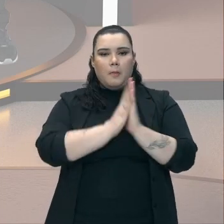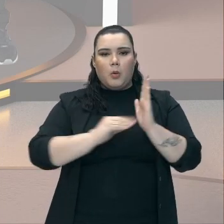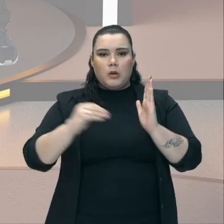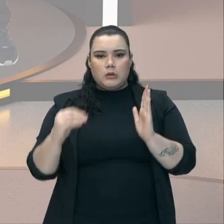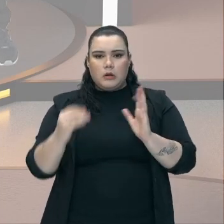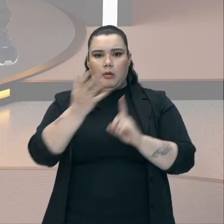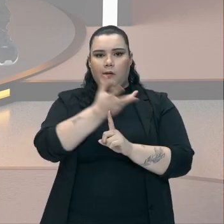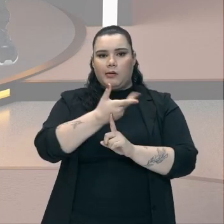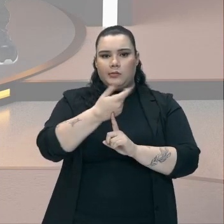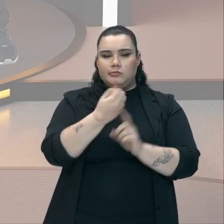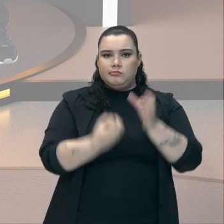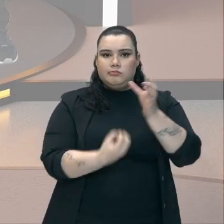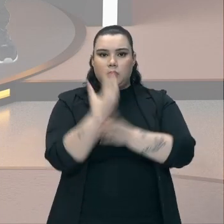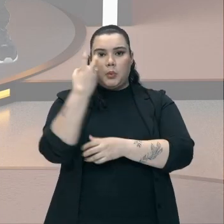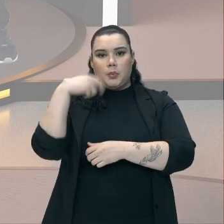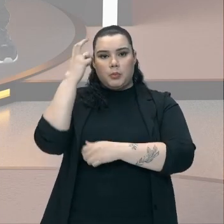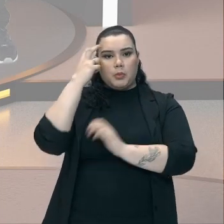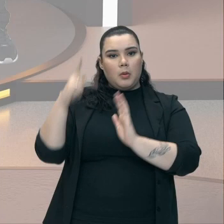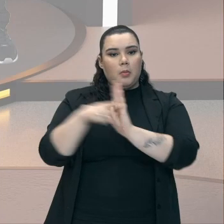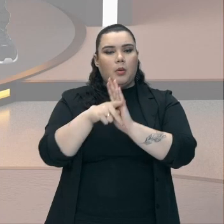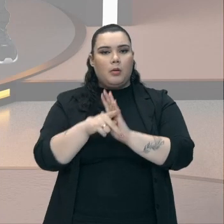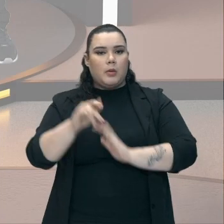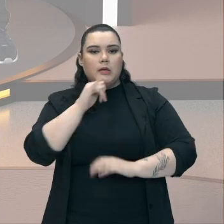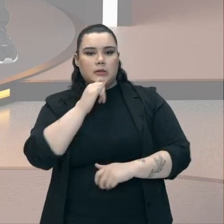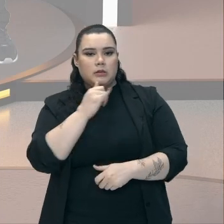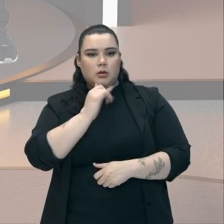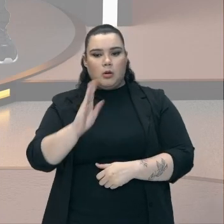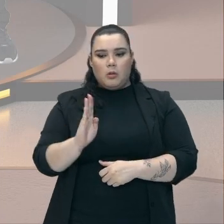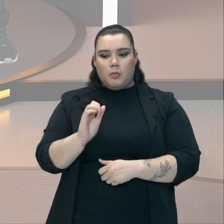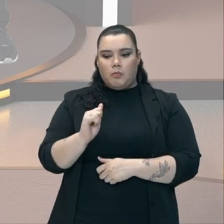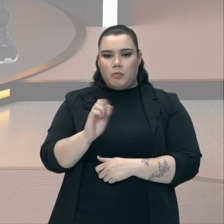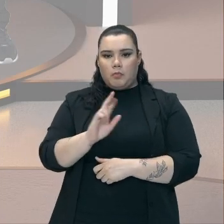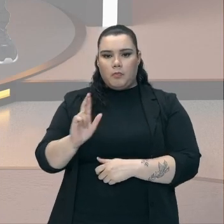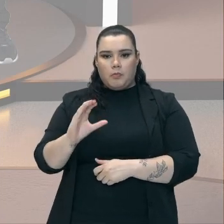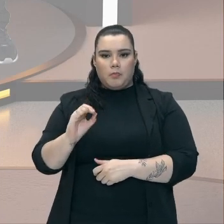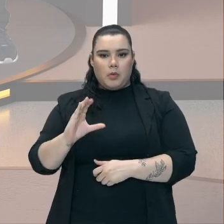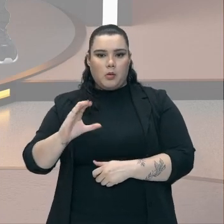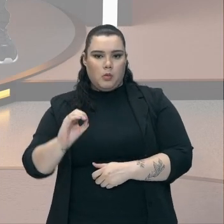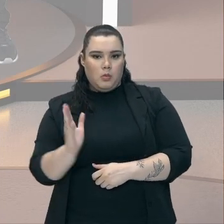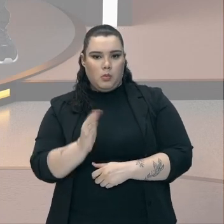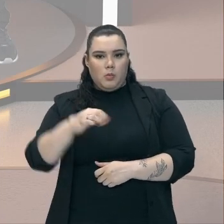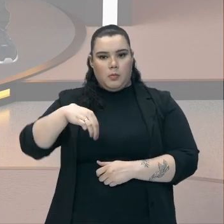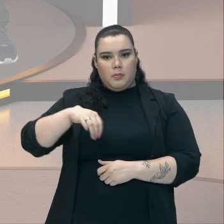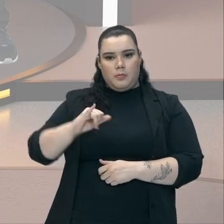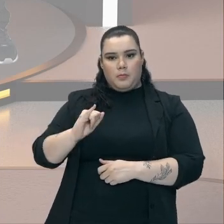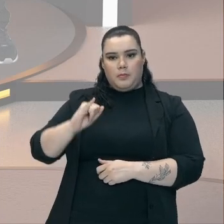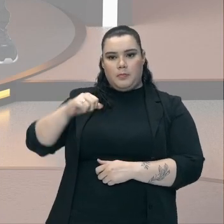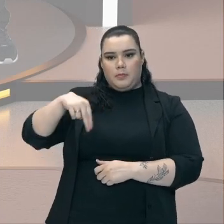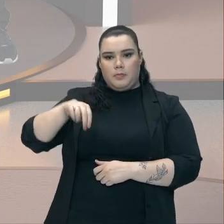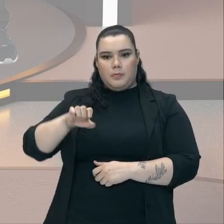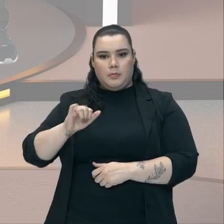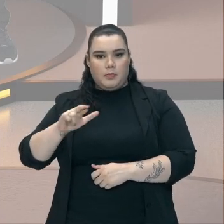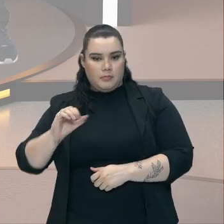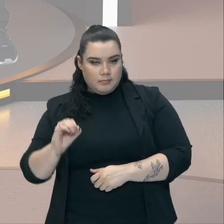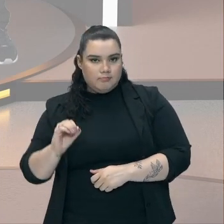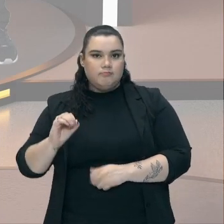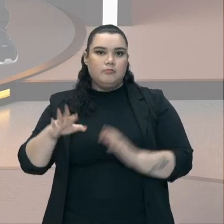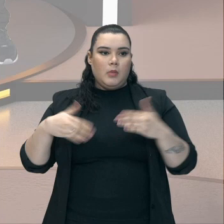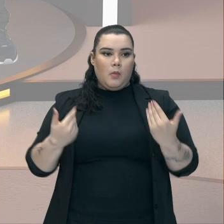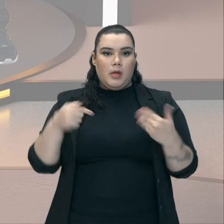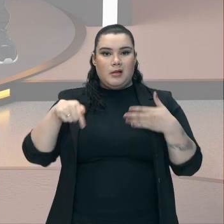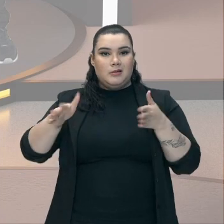Artísticos E culturais Próprios Como o barroco Mineiro Galera Essa O ciclo do ouro Também